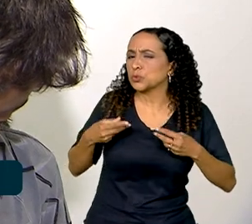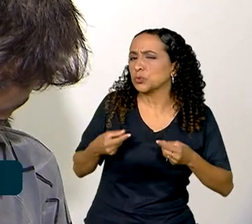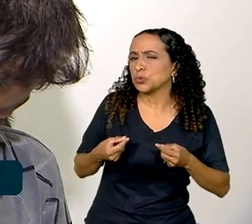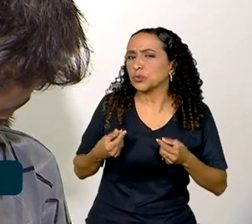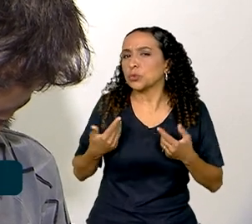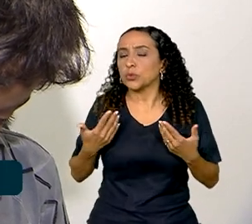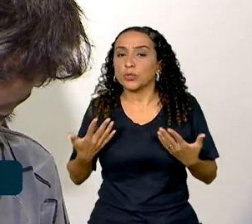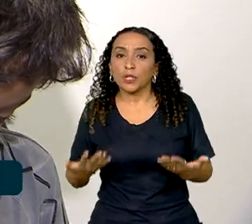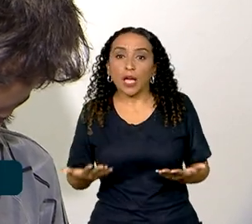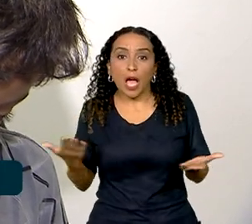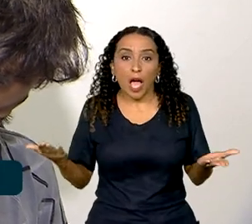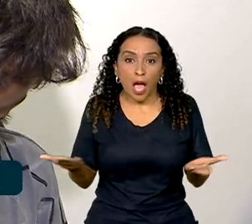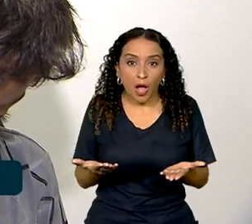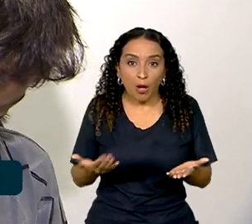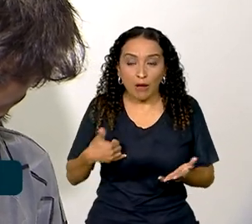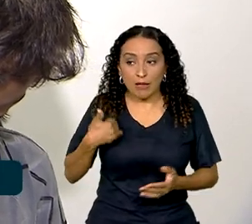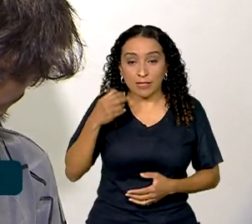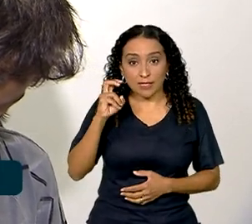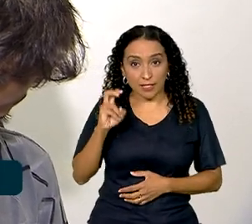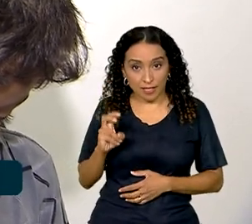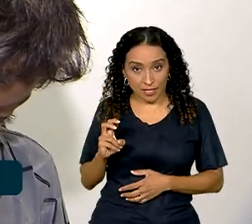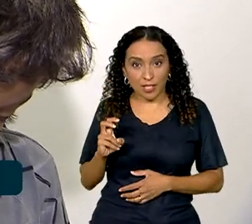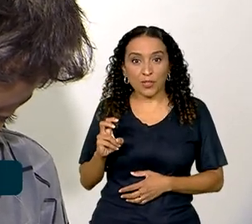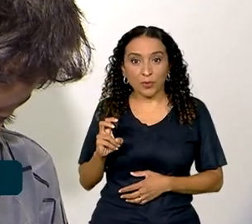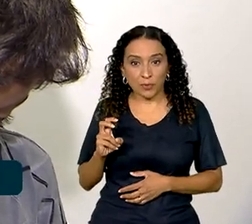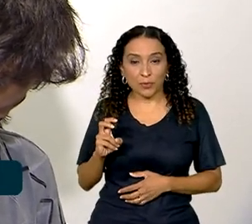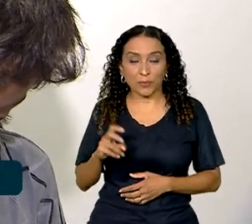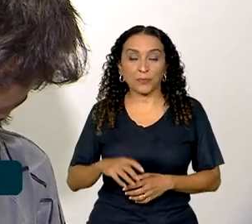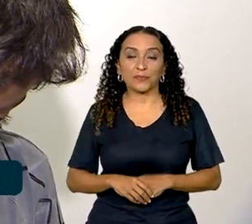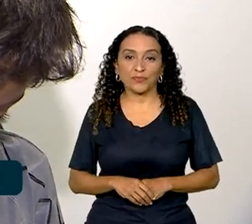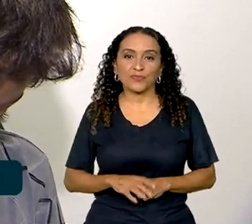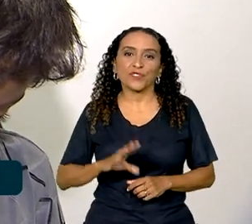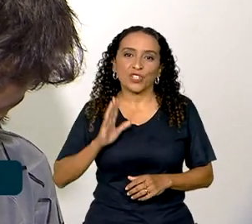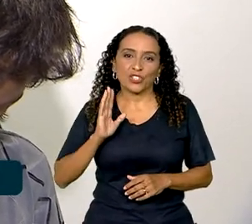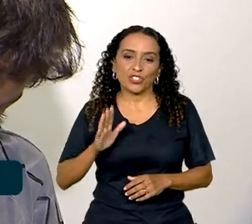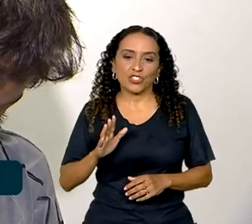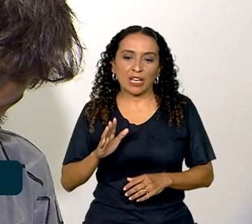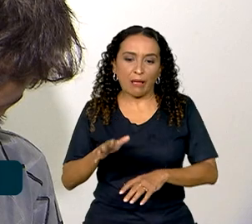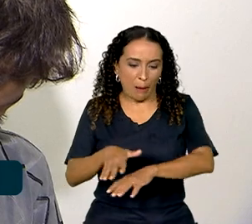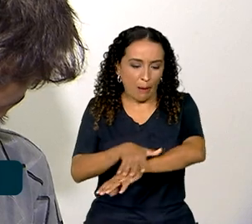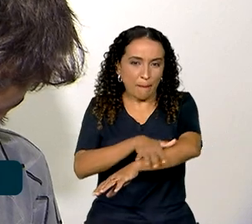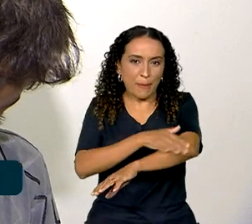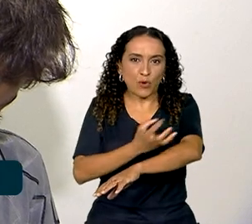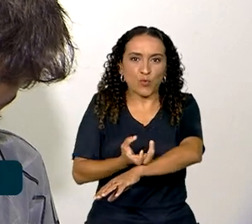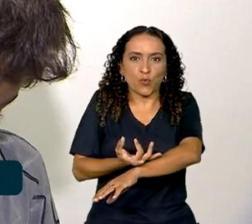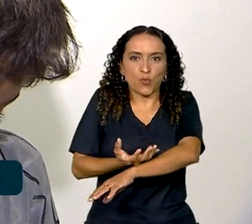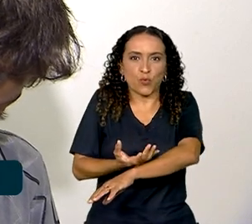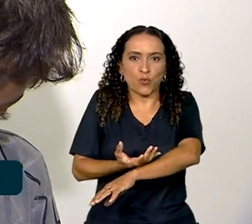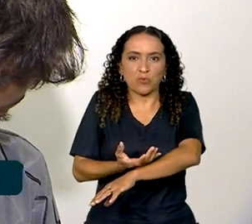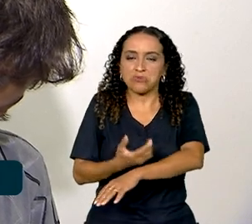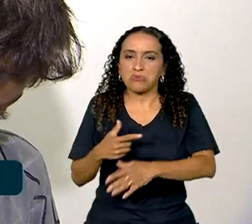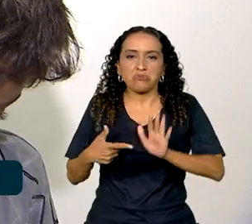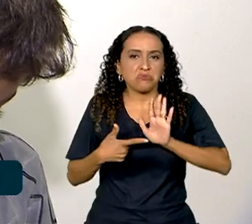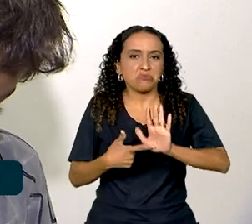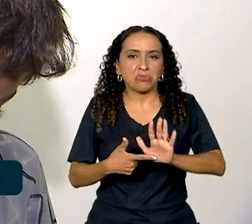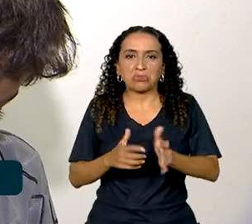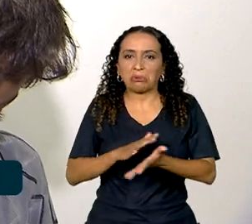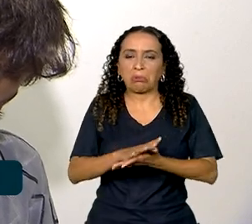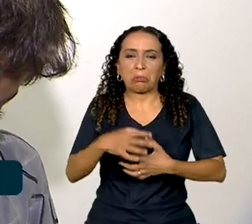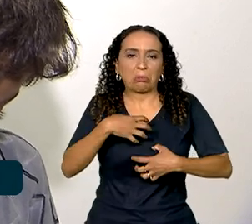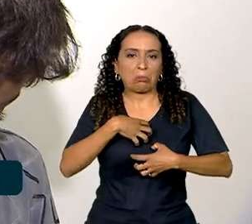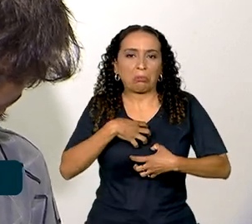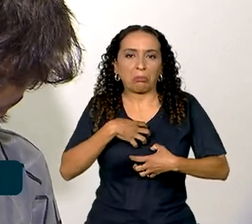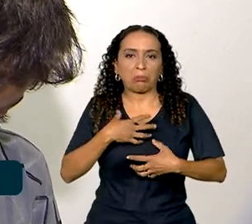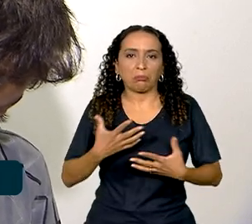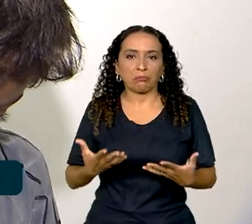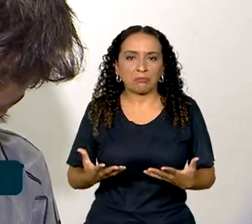E agora com cinco anos ele chegou a queimar o braço e não demonstrou nenhum sentimento.